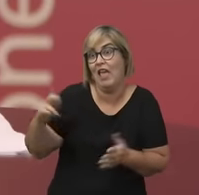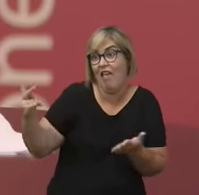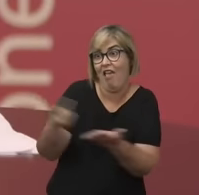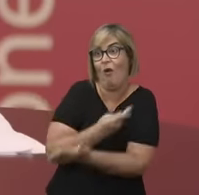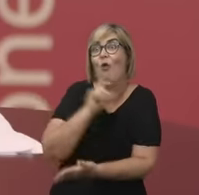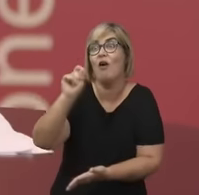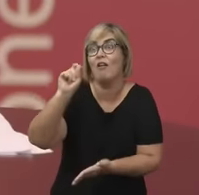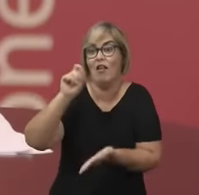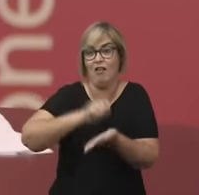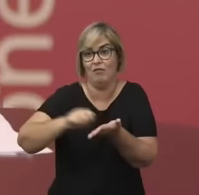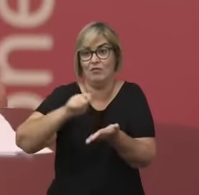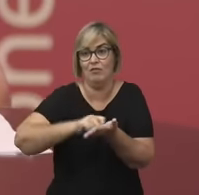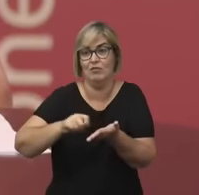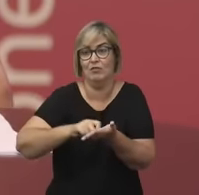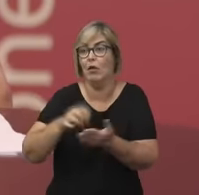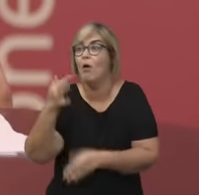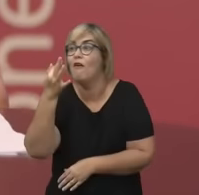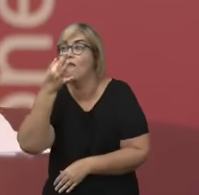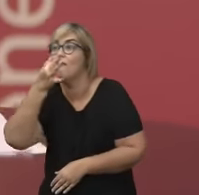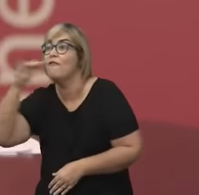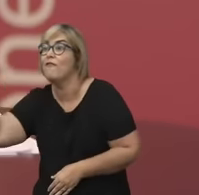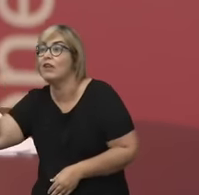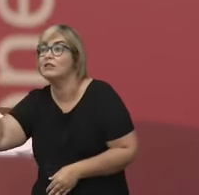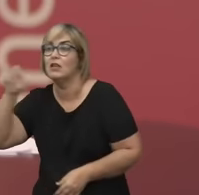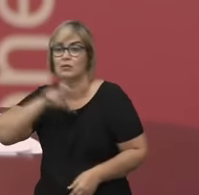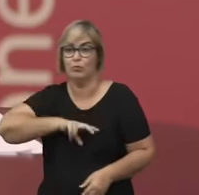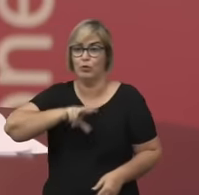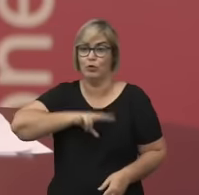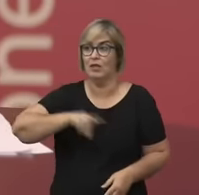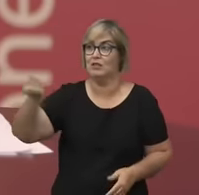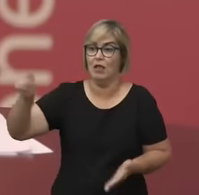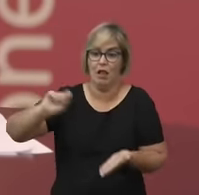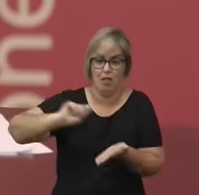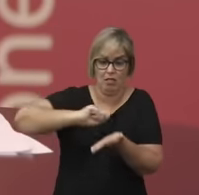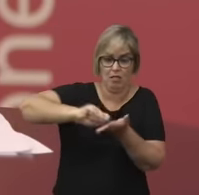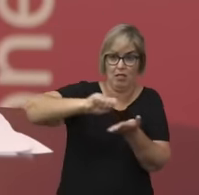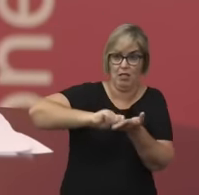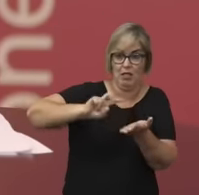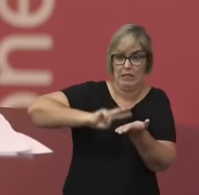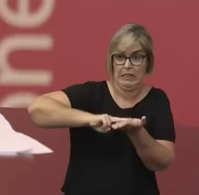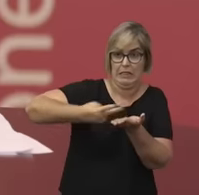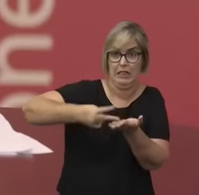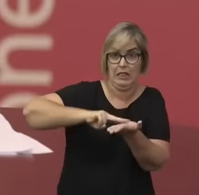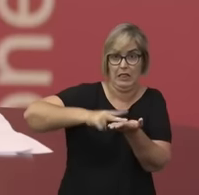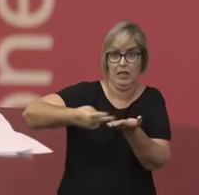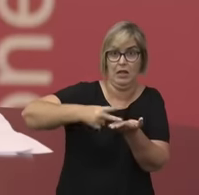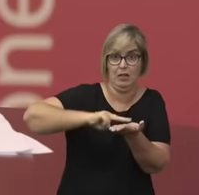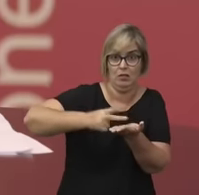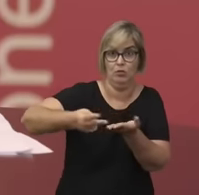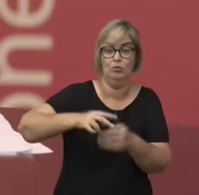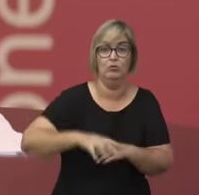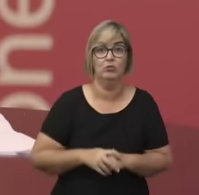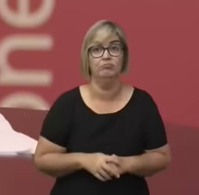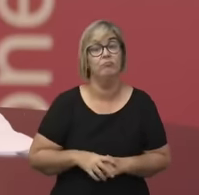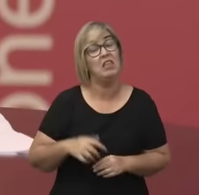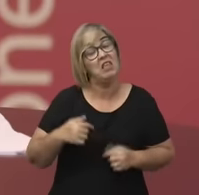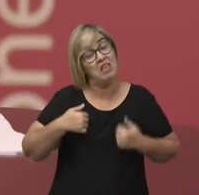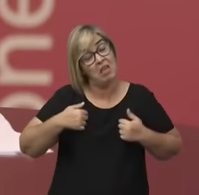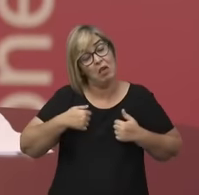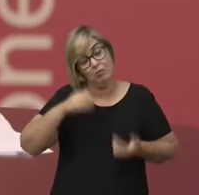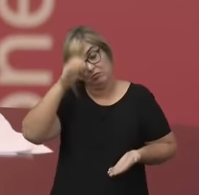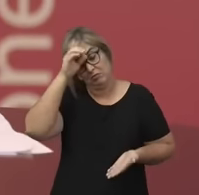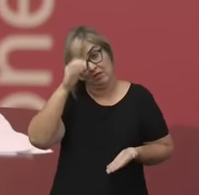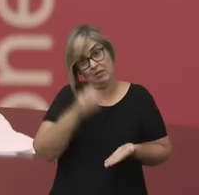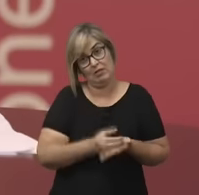traduz do francês para o português o panfleto Sofia. Então, e essa é uma tese que eu tenho e que eu